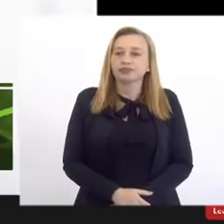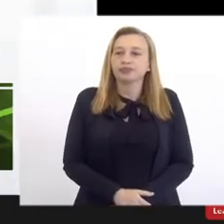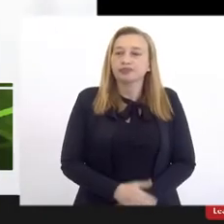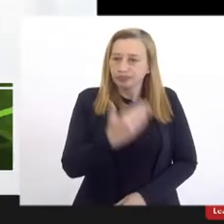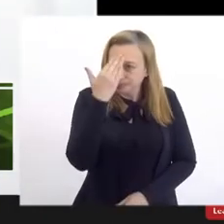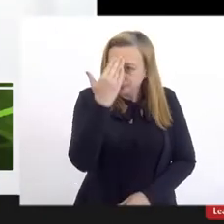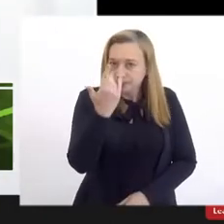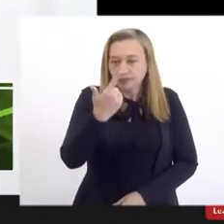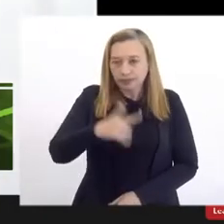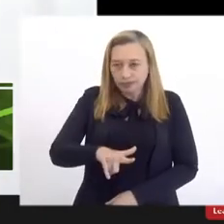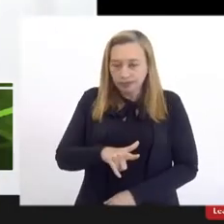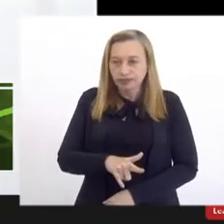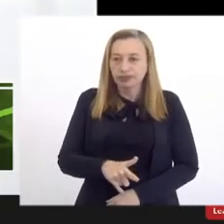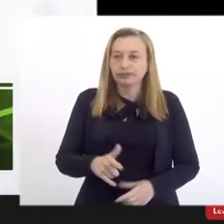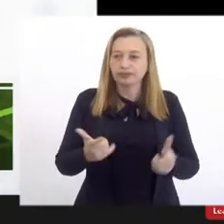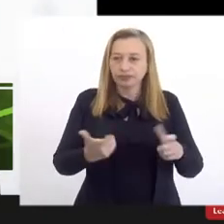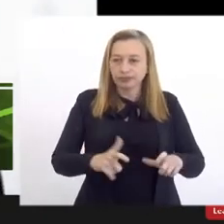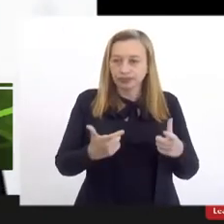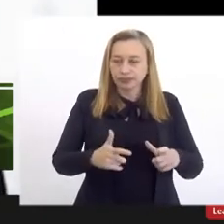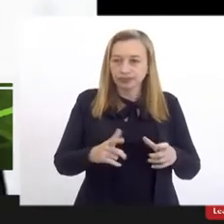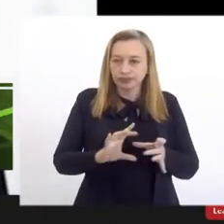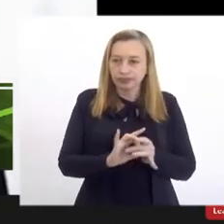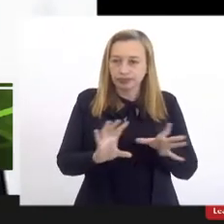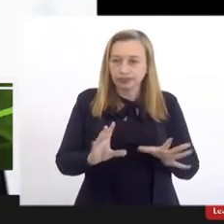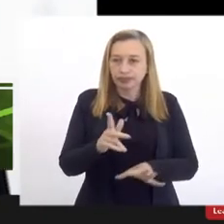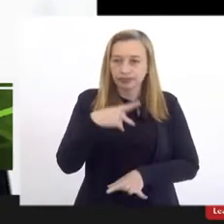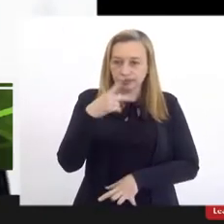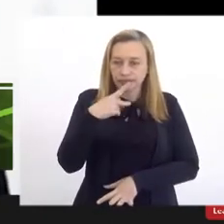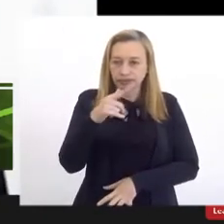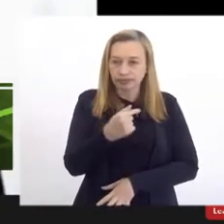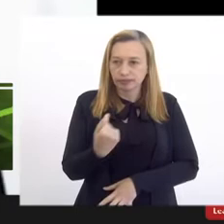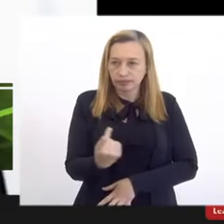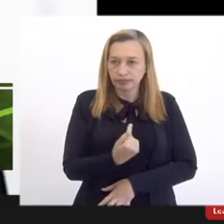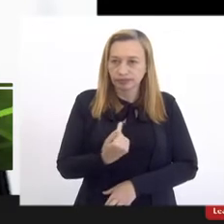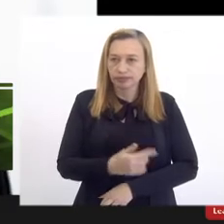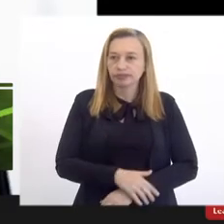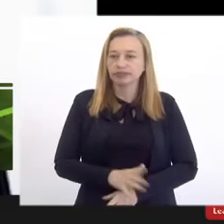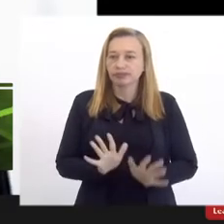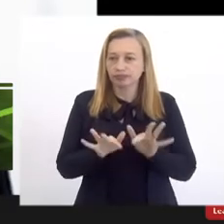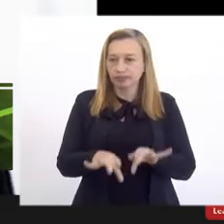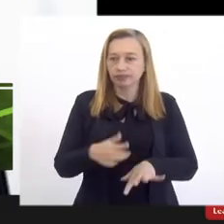Eu agradeço novamente esse espaço que foi cedido para a gente de fala. encerro aqui.